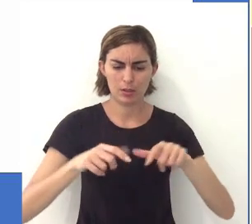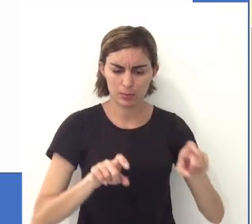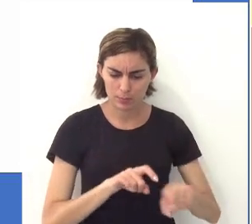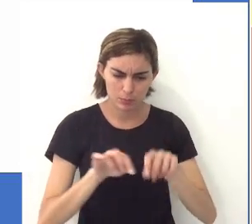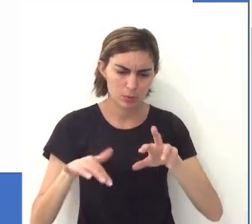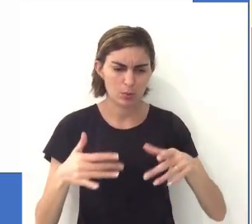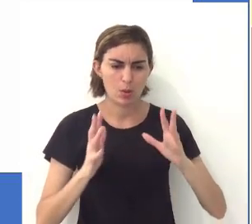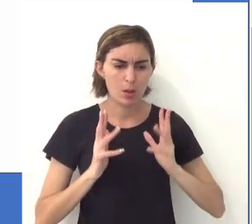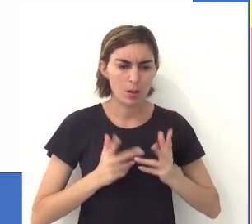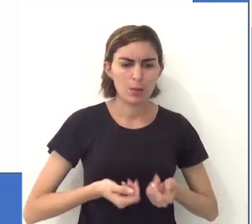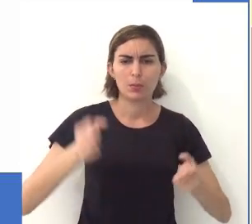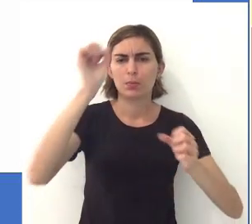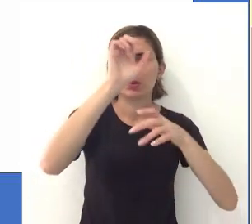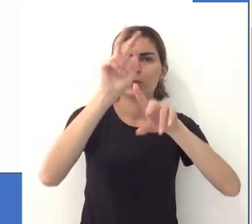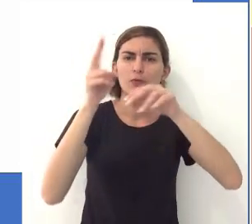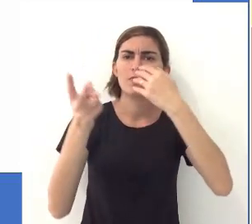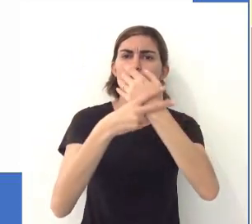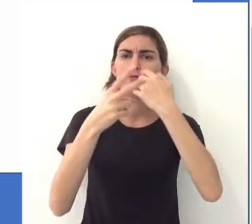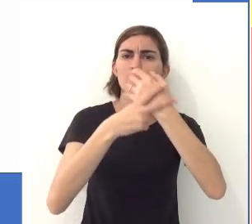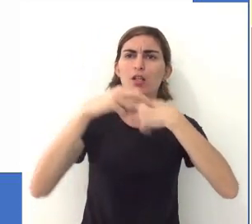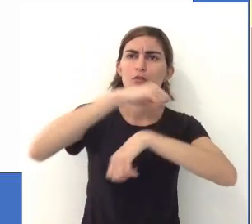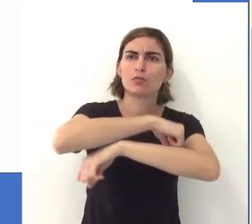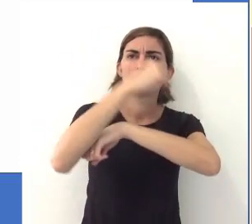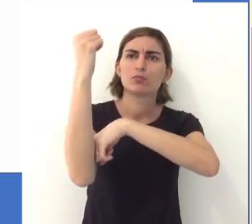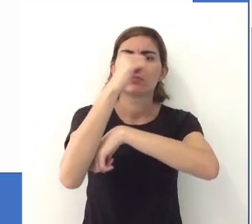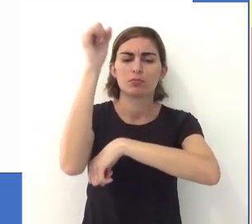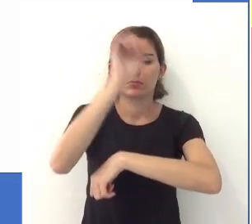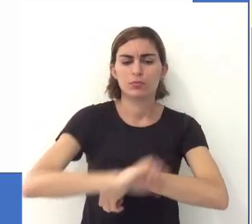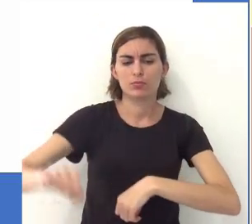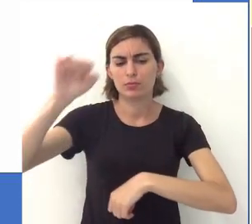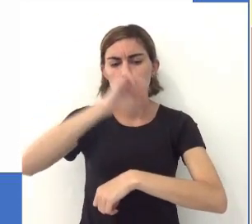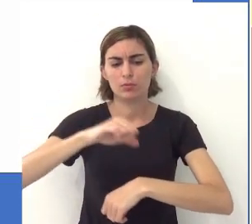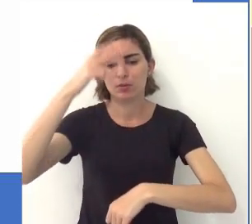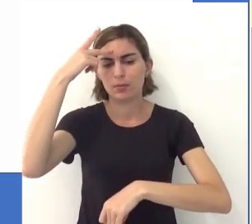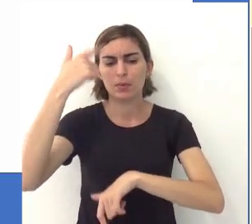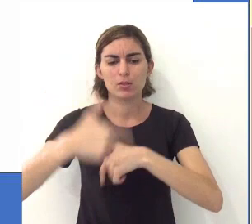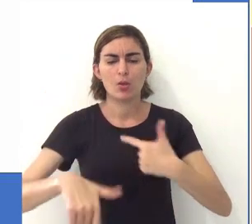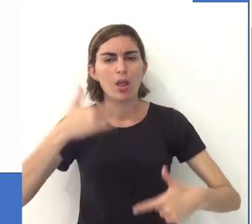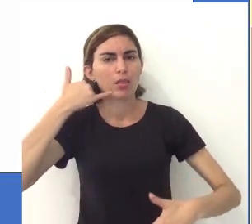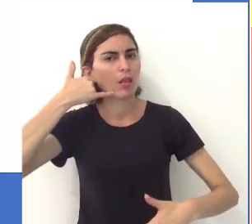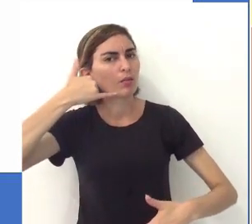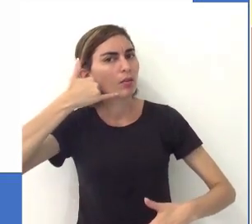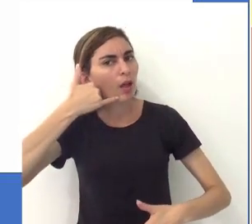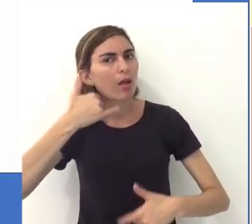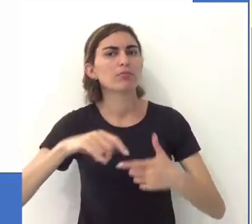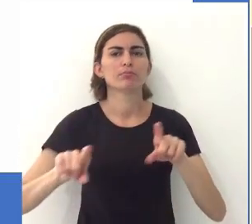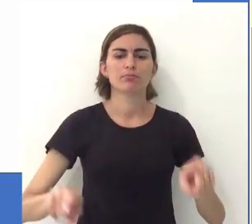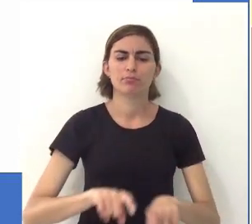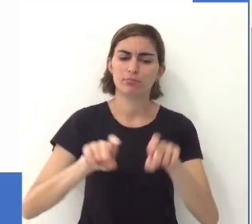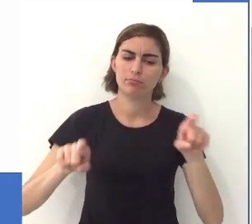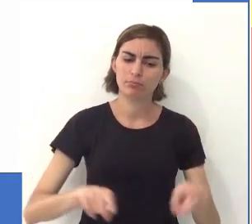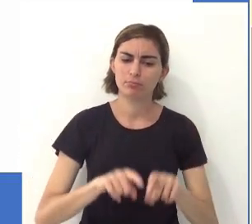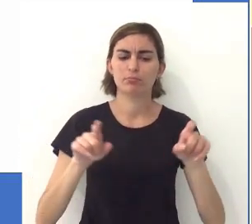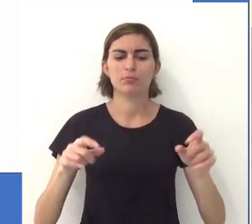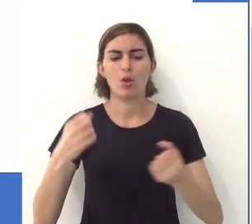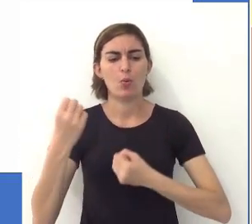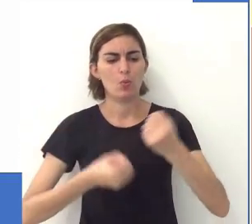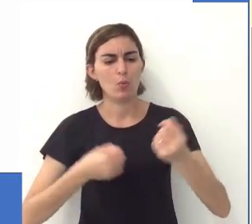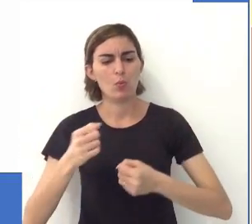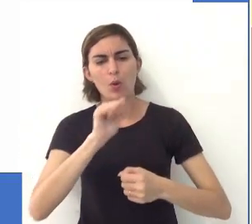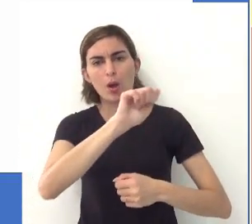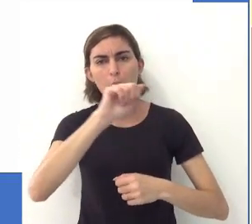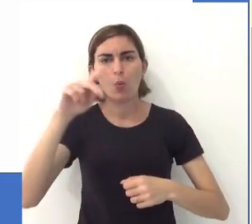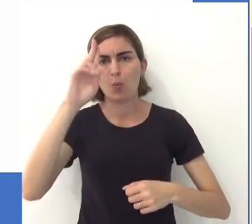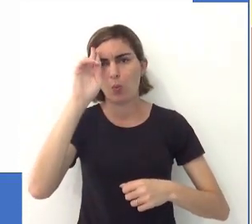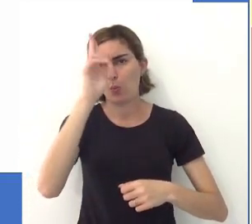pessoas trabalhando, limpando vidraças. Você vê aí pessoas no ambiente de telemarketing. Você vê pessoas trabalhando no